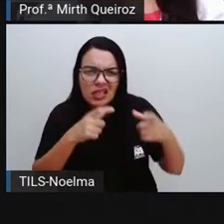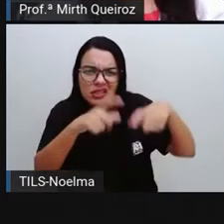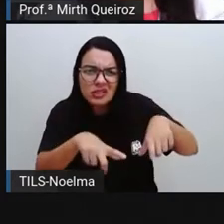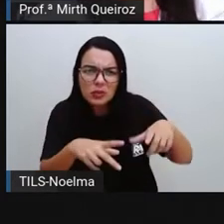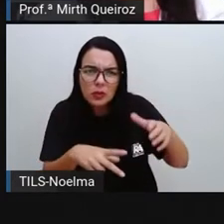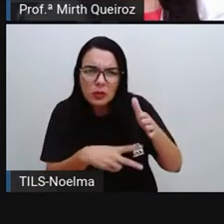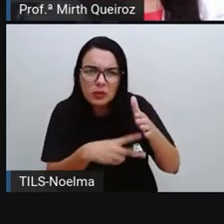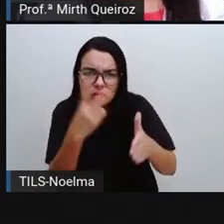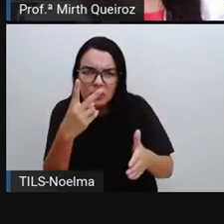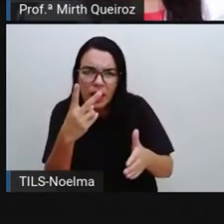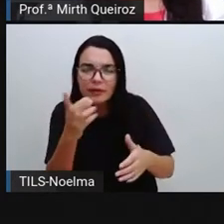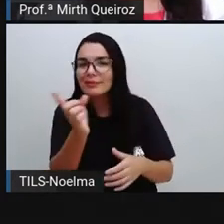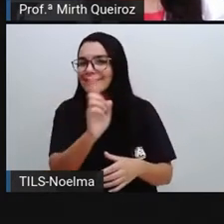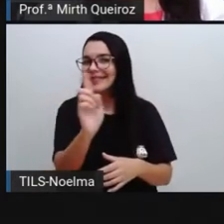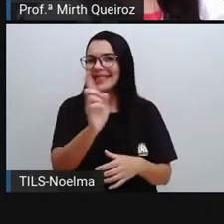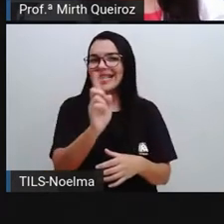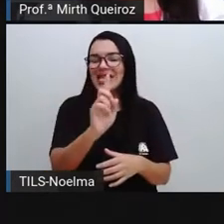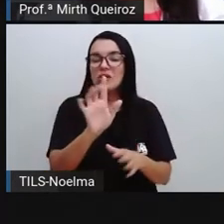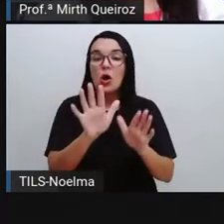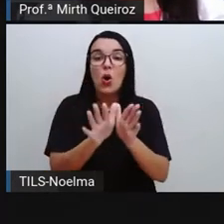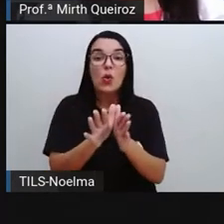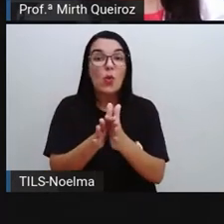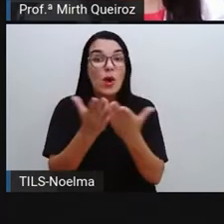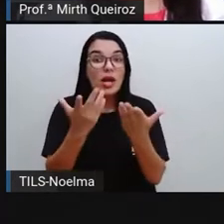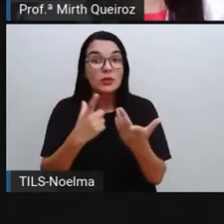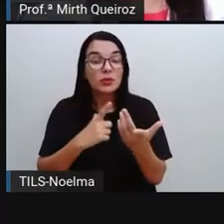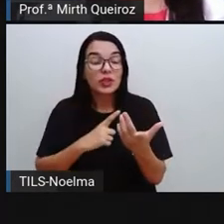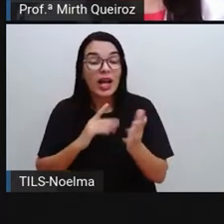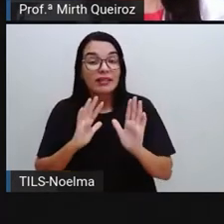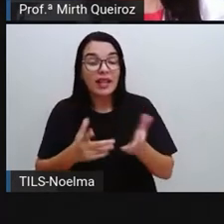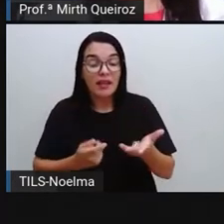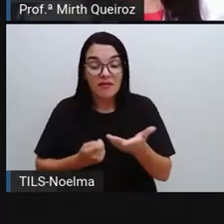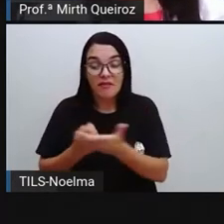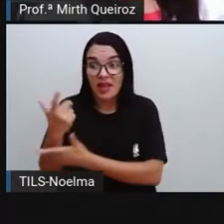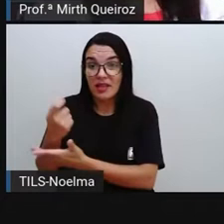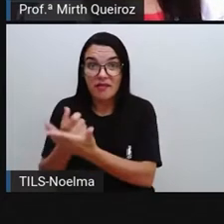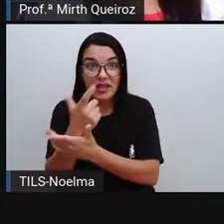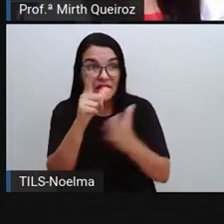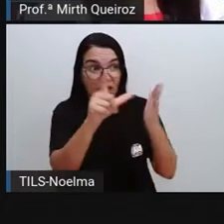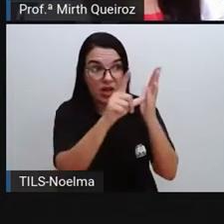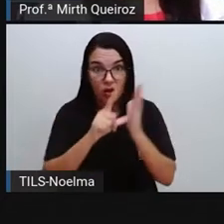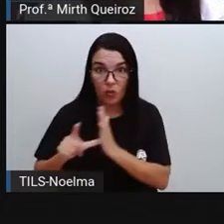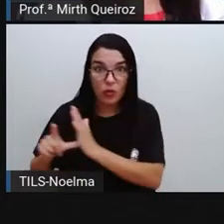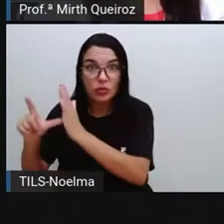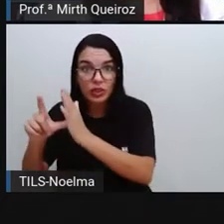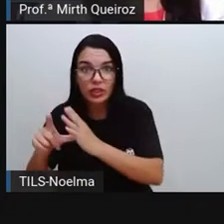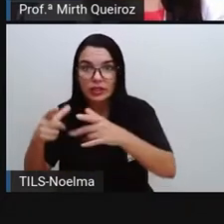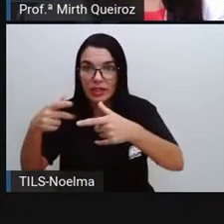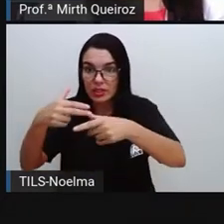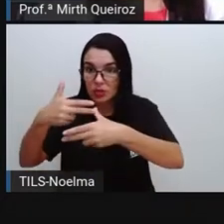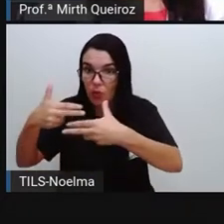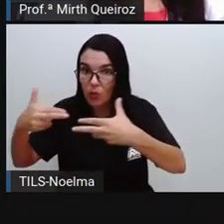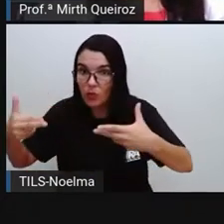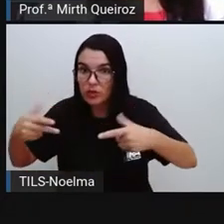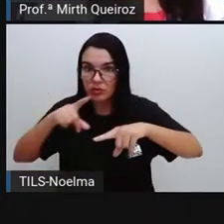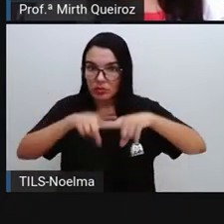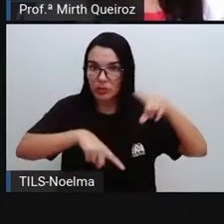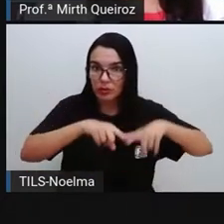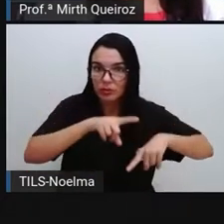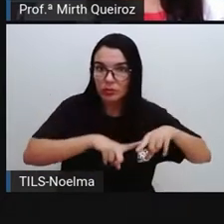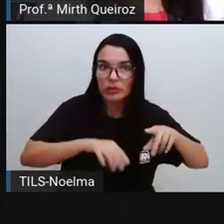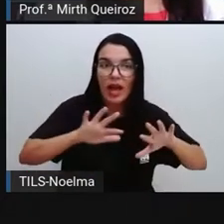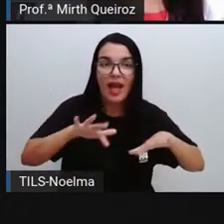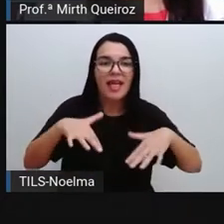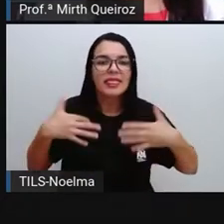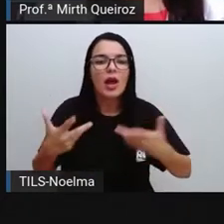Não, né? Quando há comercialização desse produto, já vai fazer parte do setor terciário, certo? Então, o setor